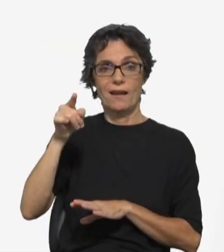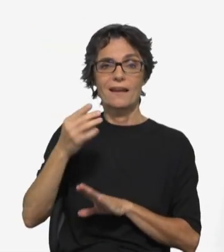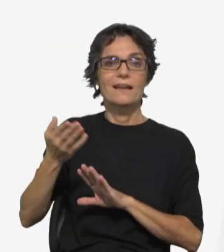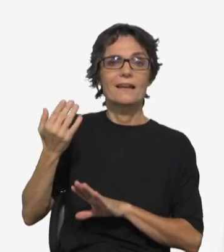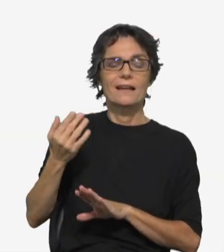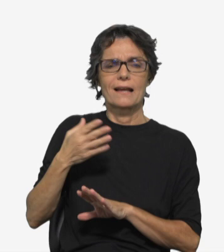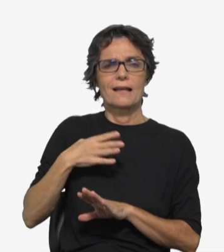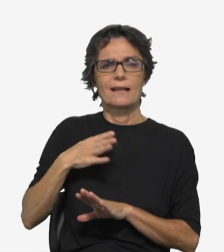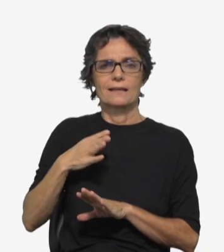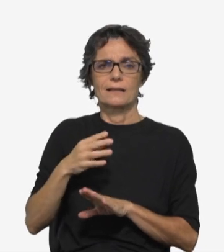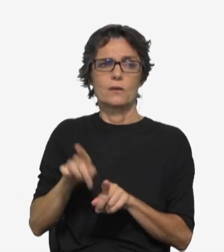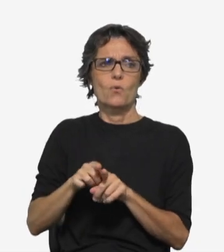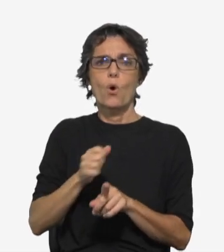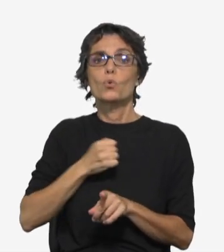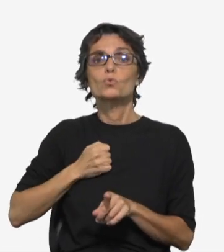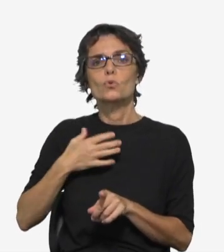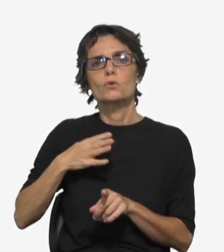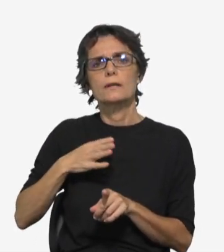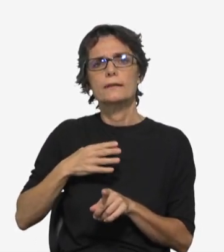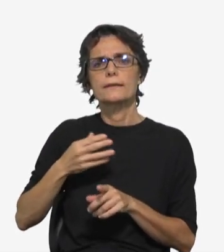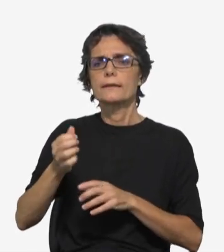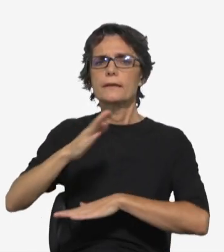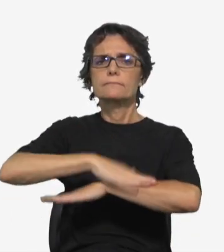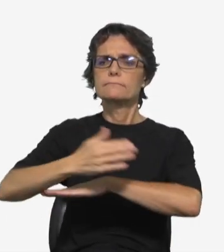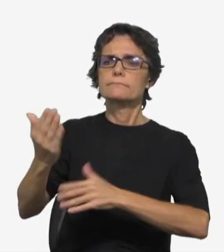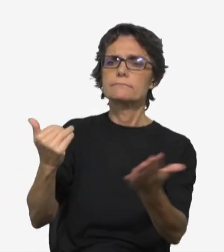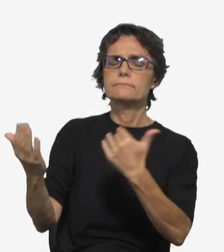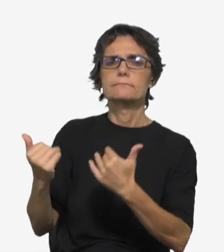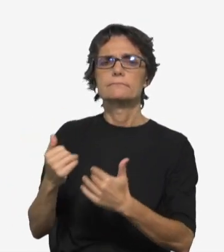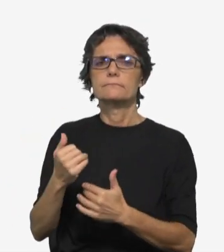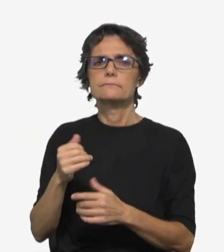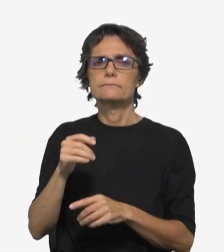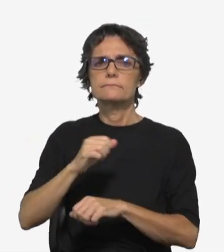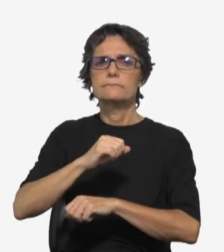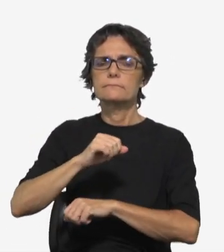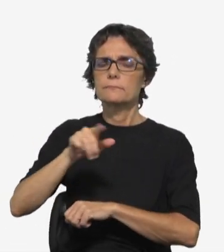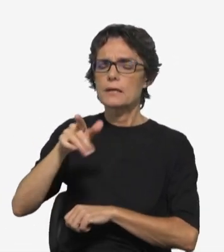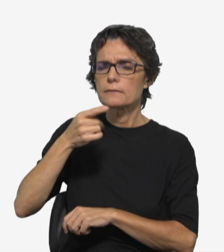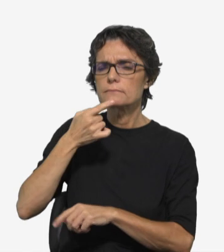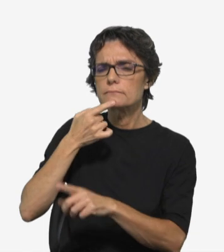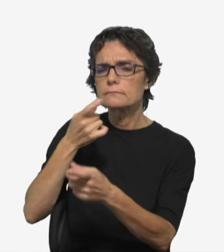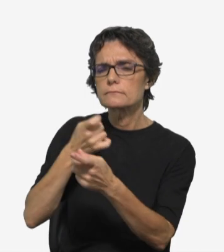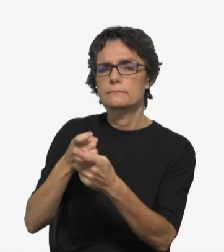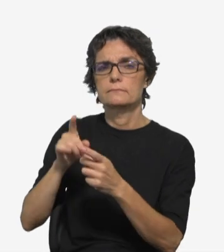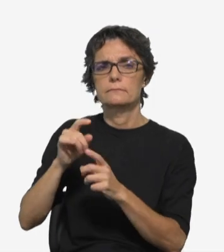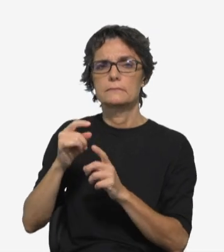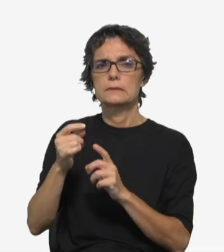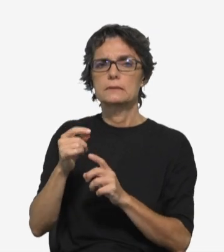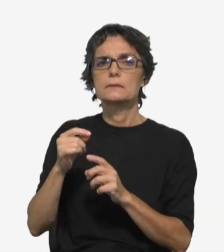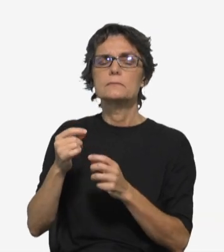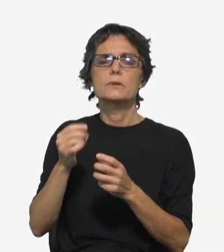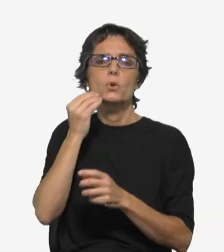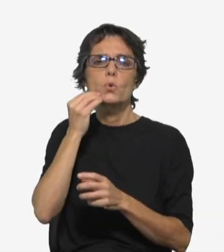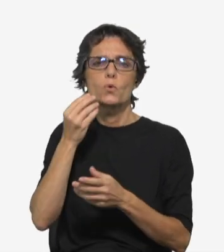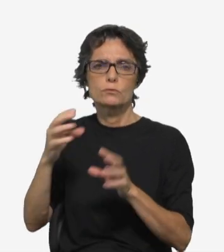contas com os seus servos. Logo de começo, apresentaram-lhe um homem que devia dez mil talentos. Não